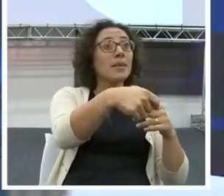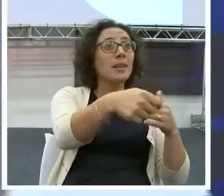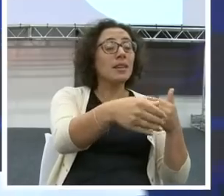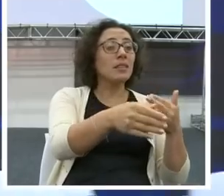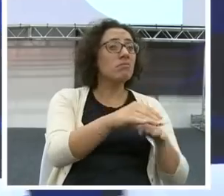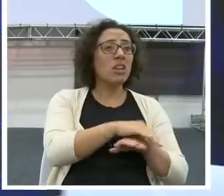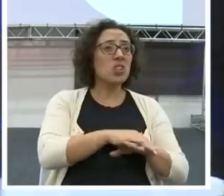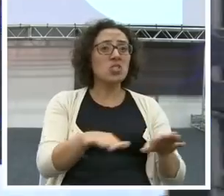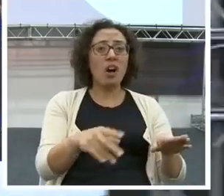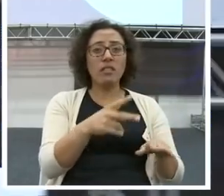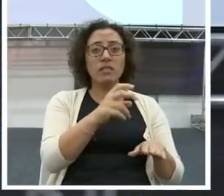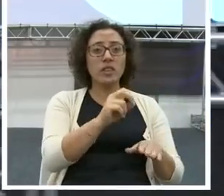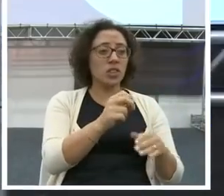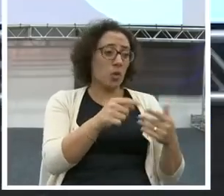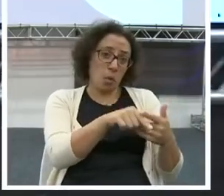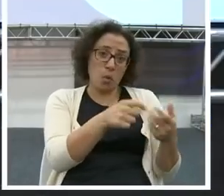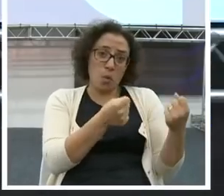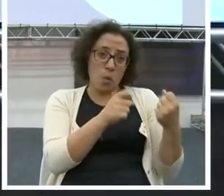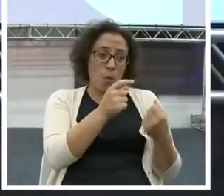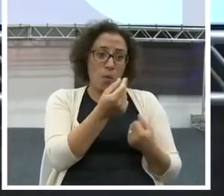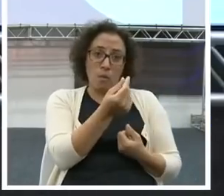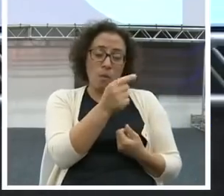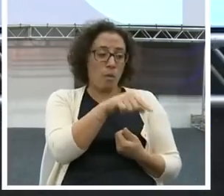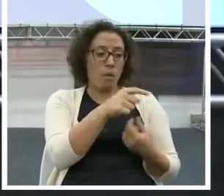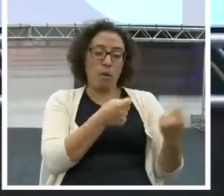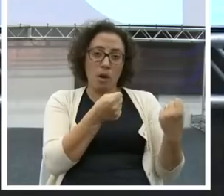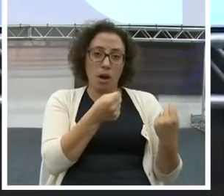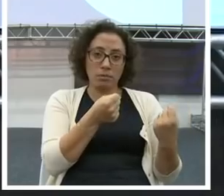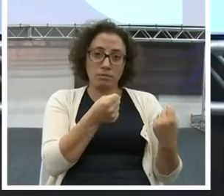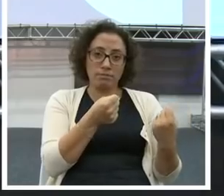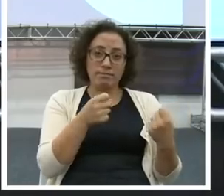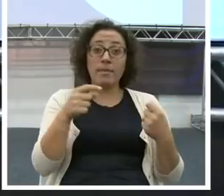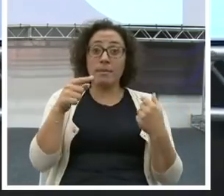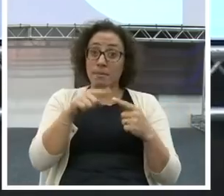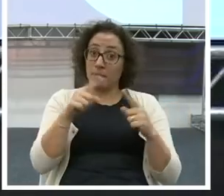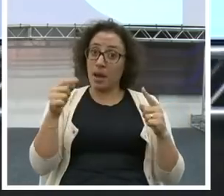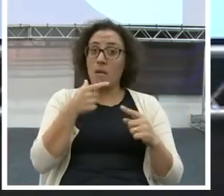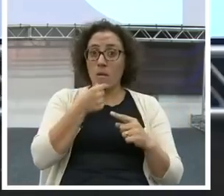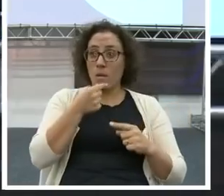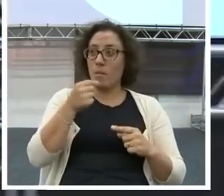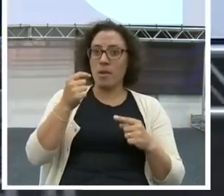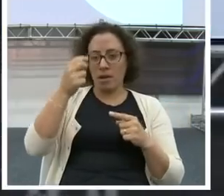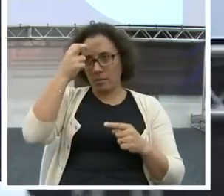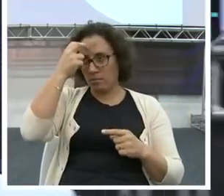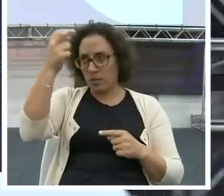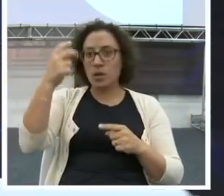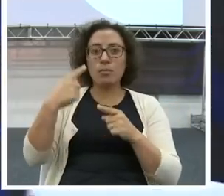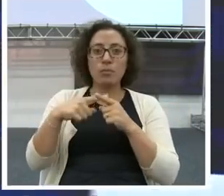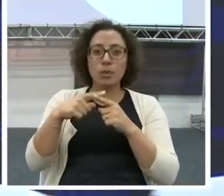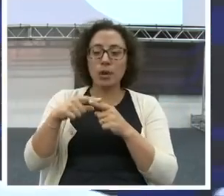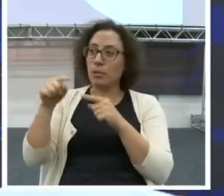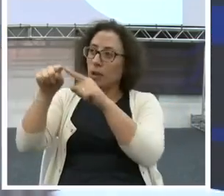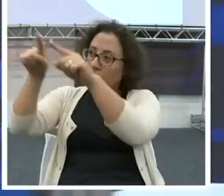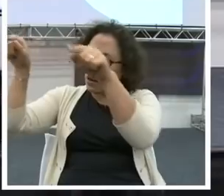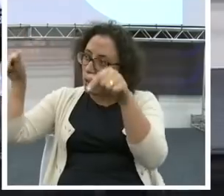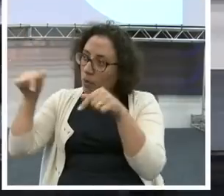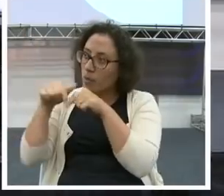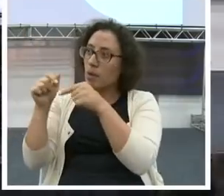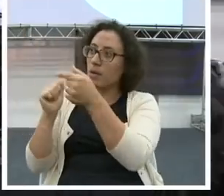Simplesmente as atitudes. E você pode ter certeza que teve gente que comprou o carro à vista por R$ 45,00.